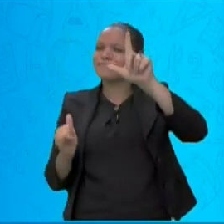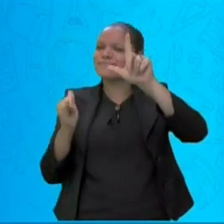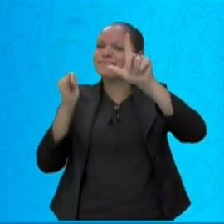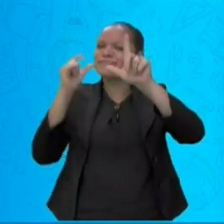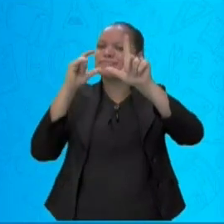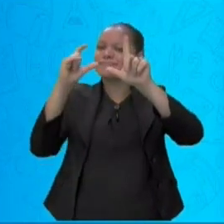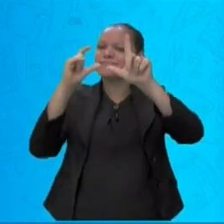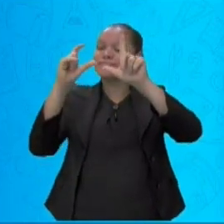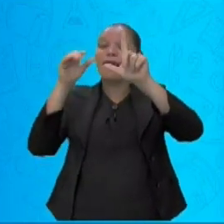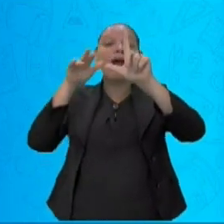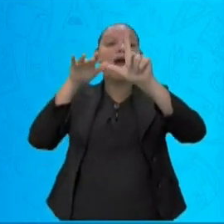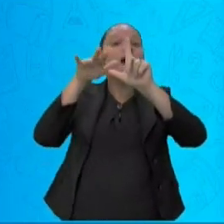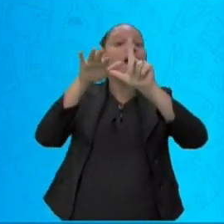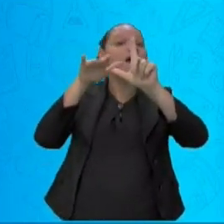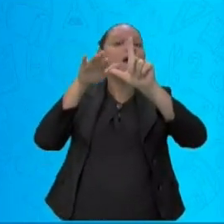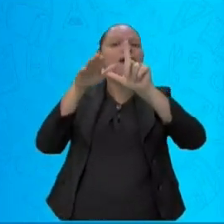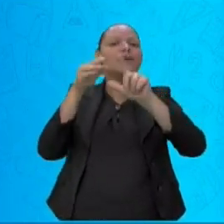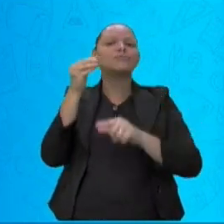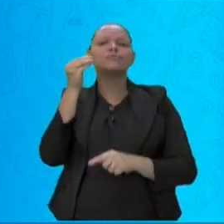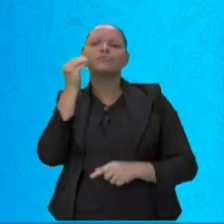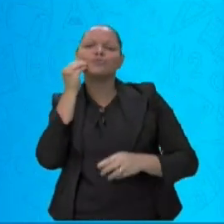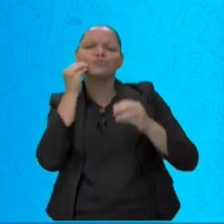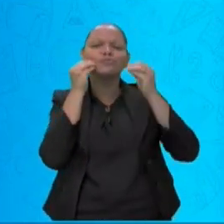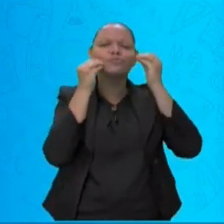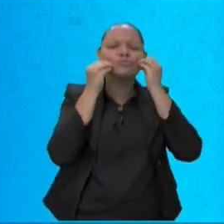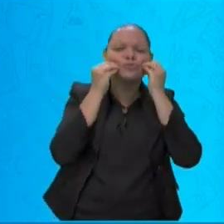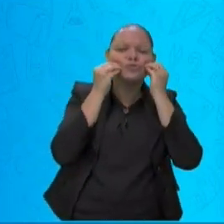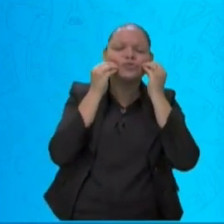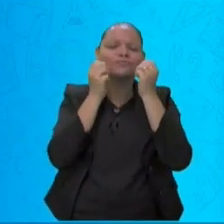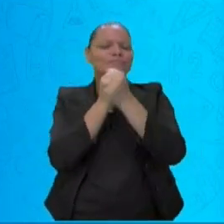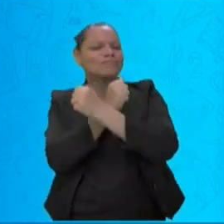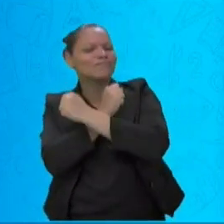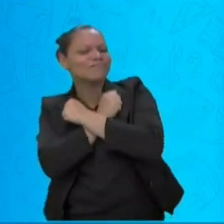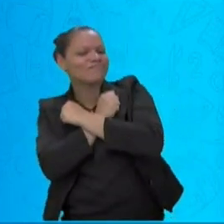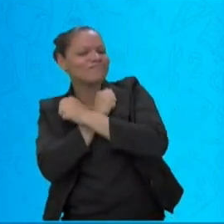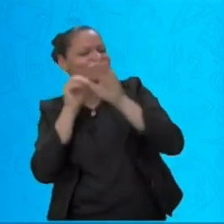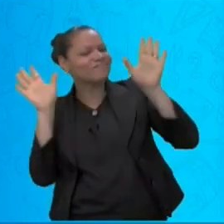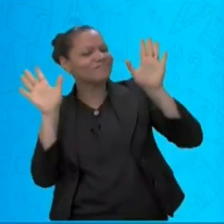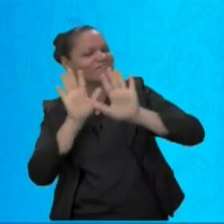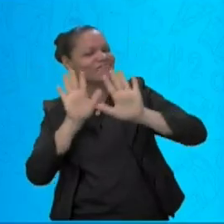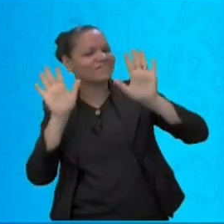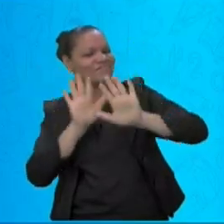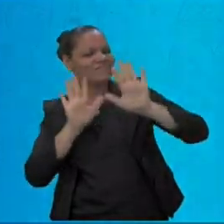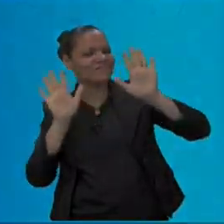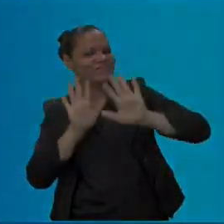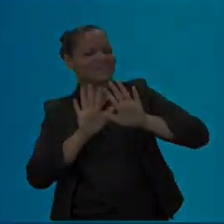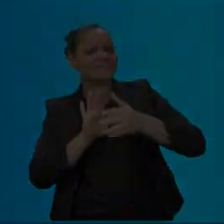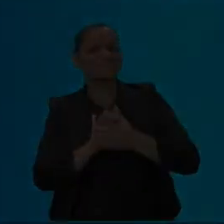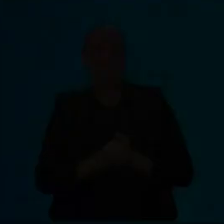no canto da tela. Beijinho no coração, fiquem com Deus e até a próxima aula.